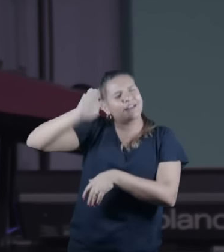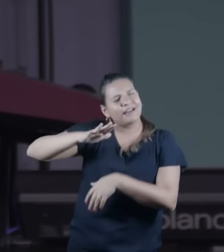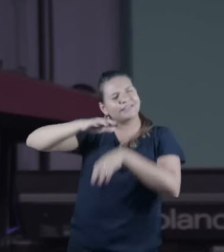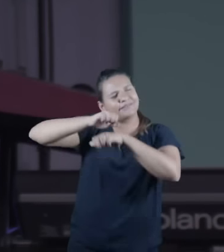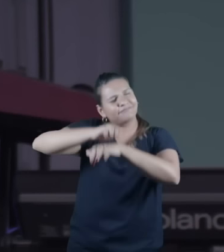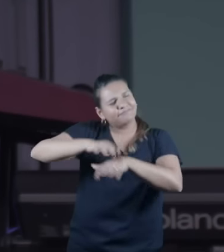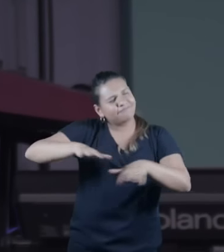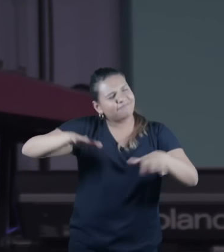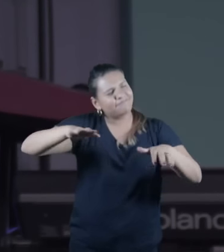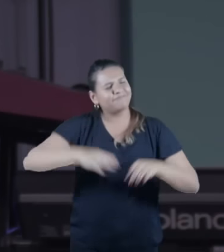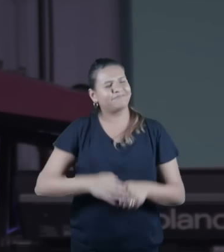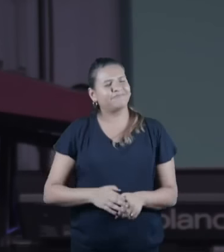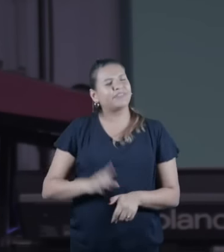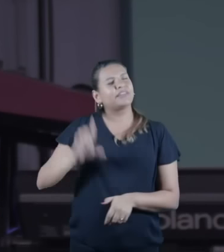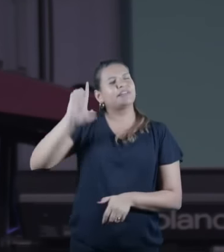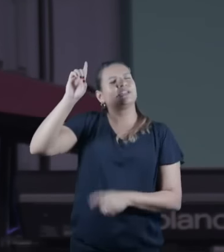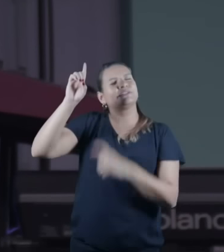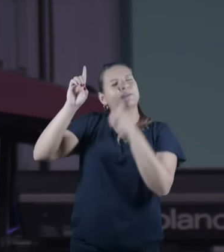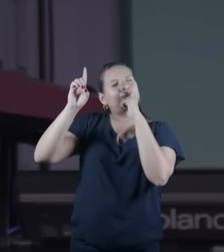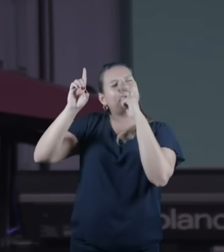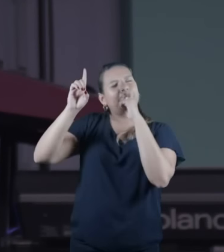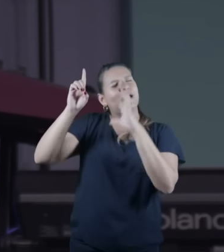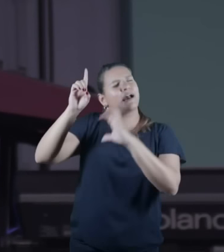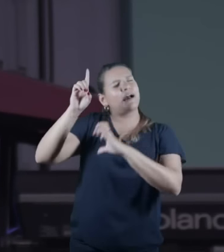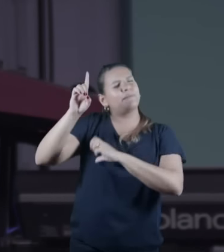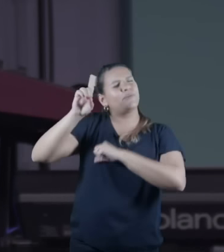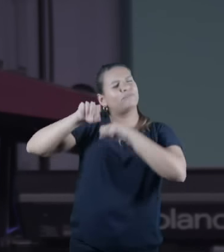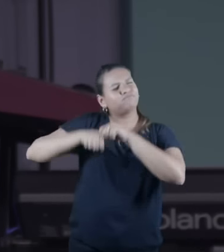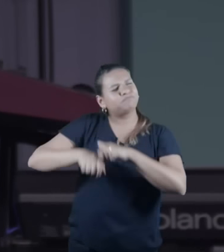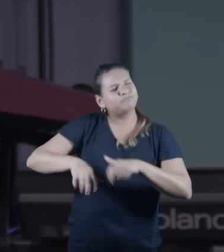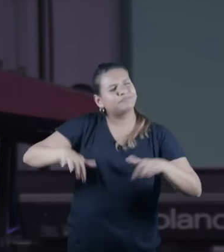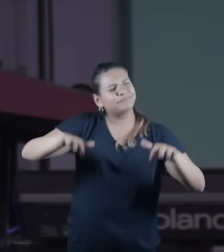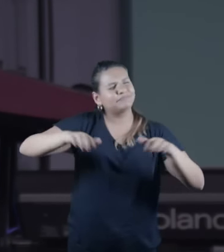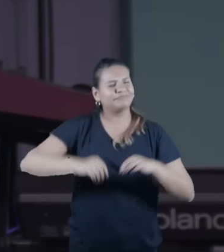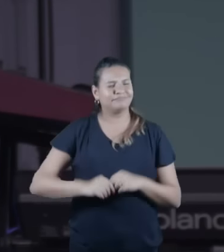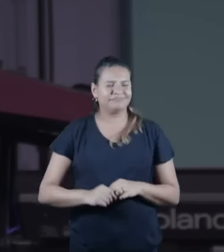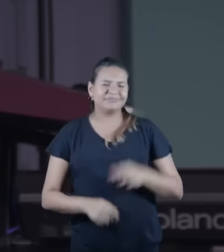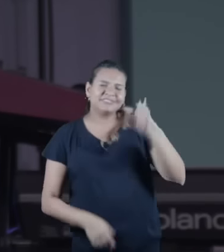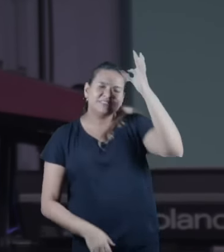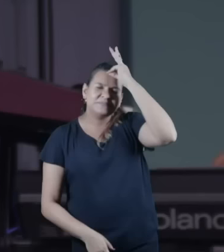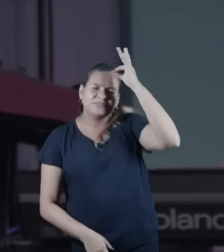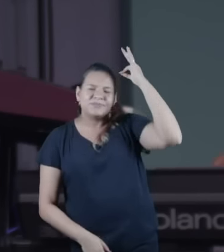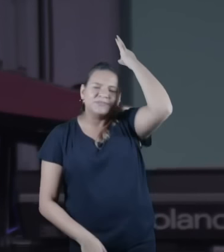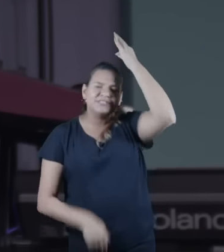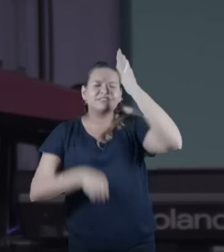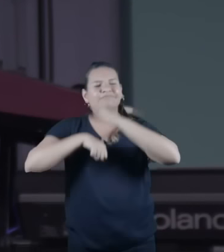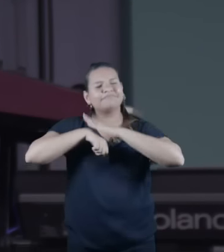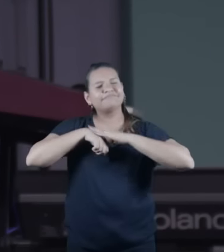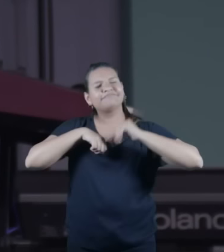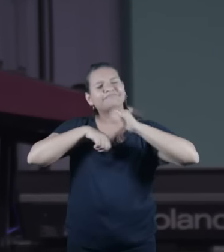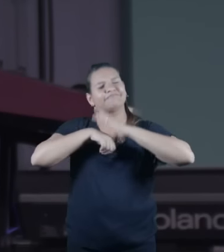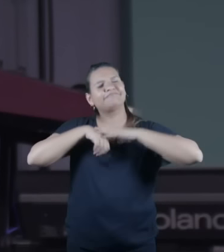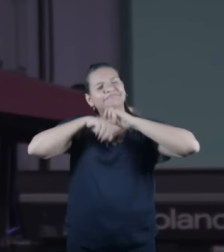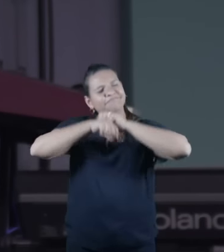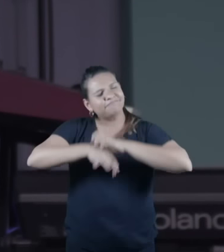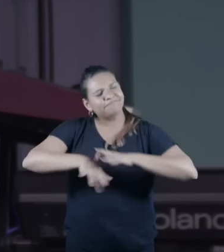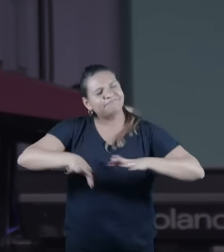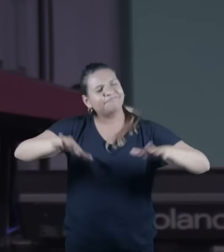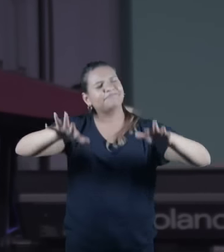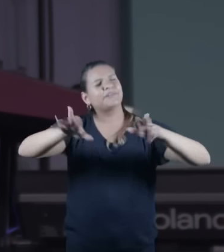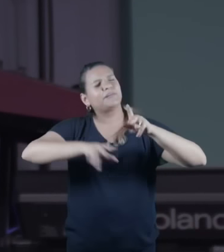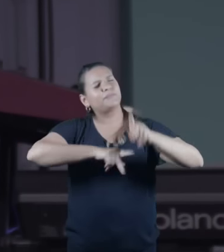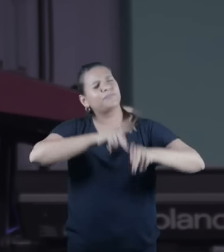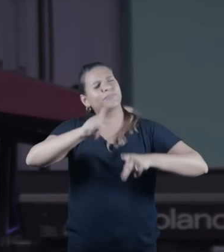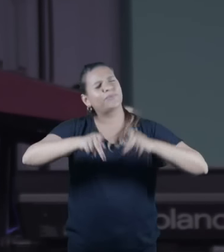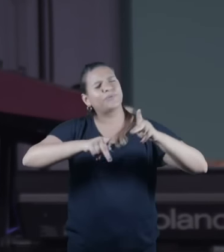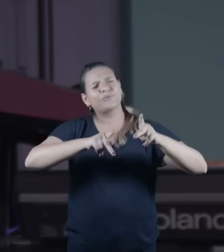amor de Deus o nosso Pai e as consolações do Espírito Santo estejam com todo o teu povo em todos